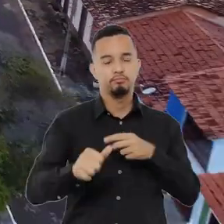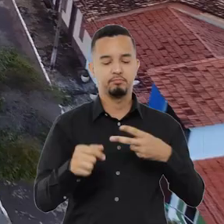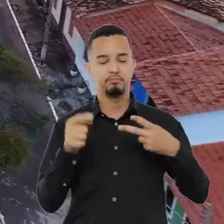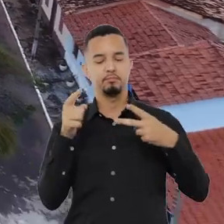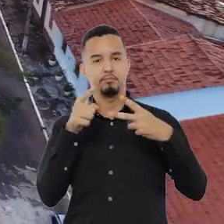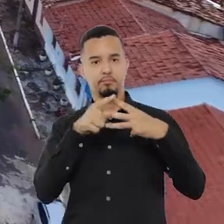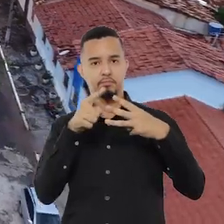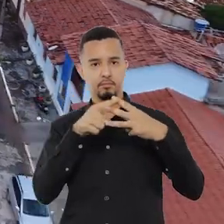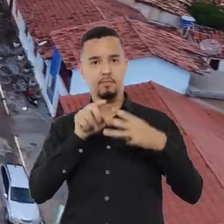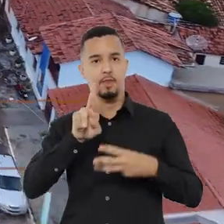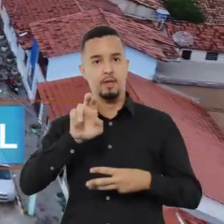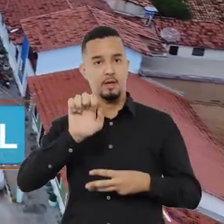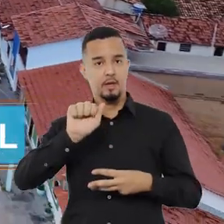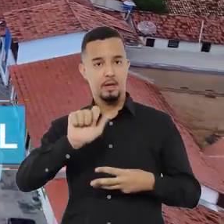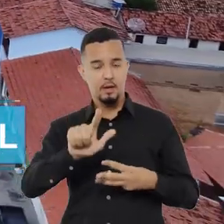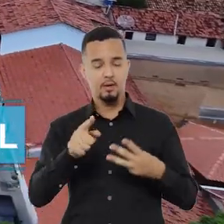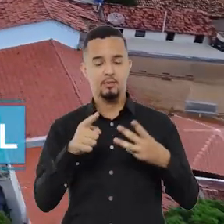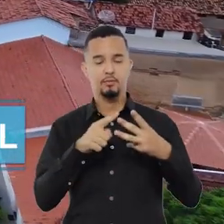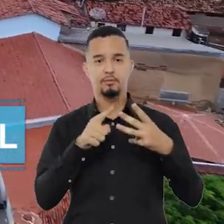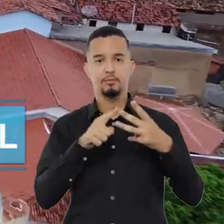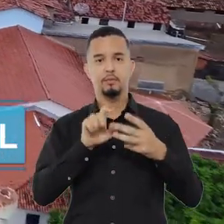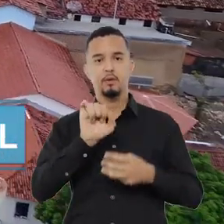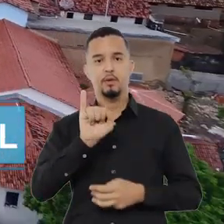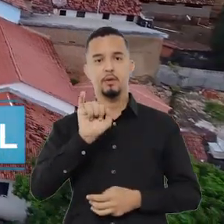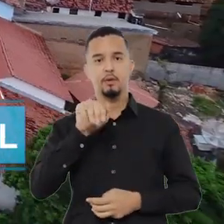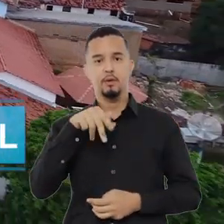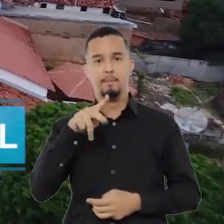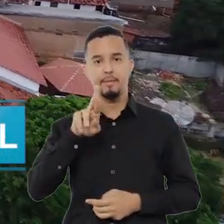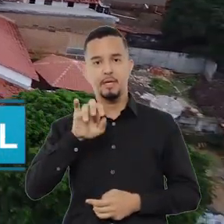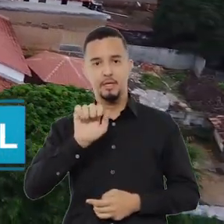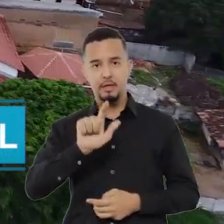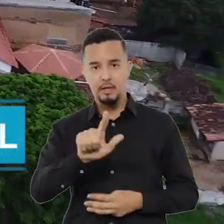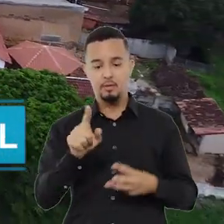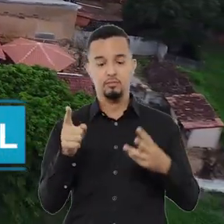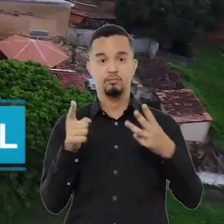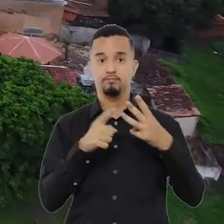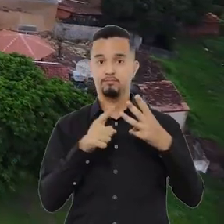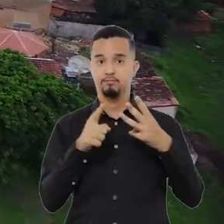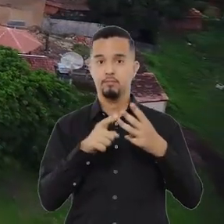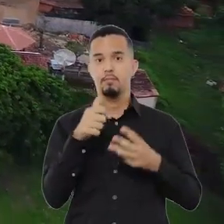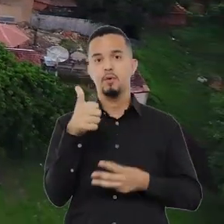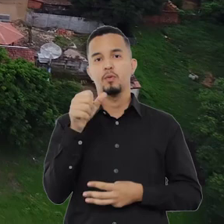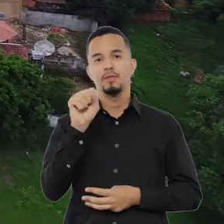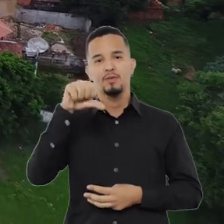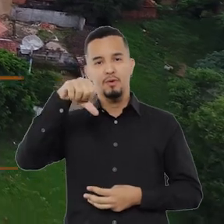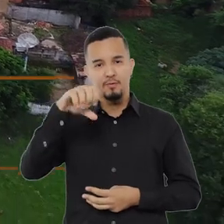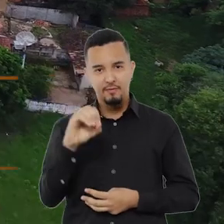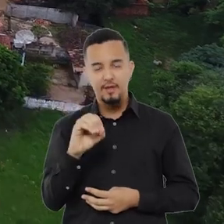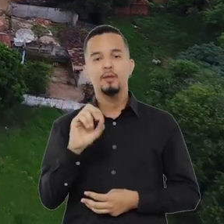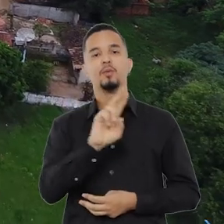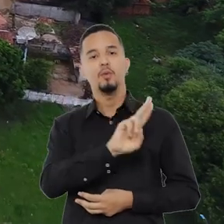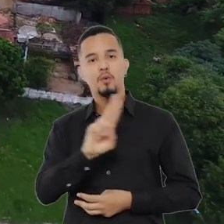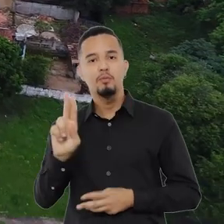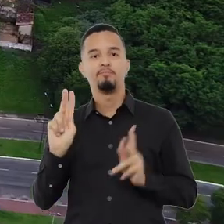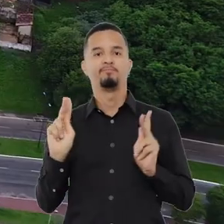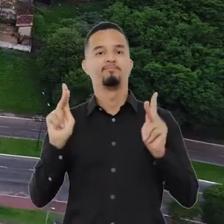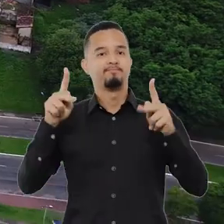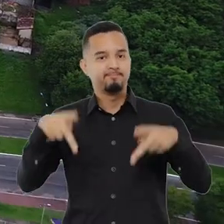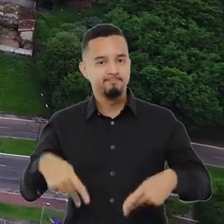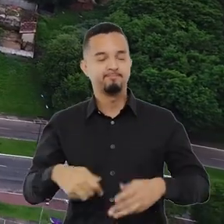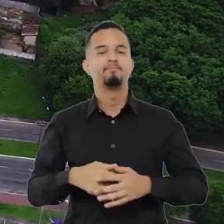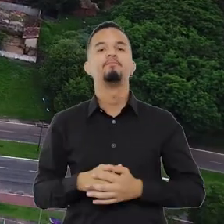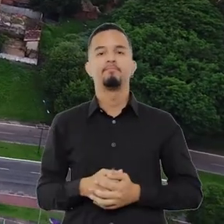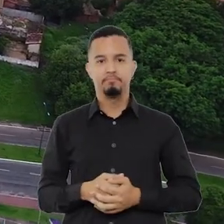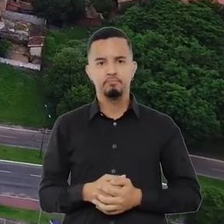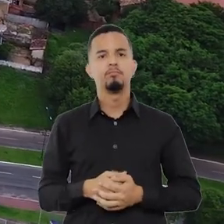anos, sendo Porto Real, Porto Imperial e, finalmente, em 1890, Porto Nacional. É